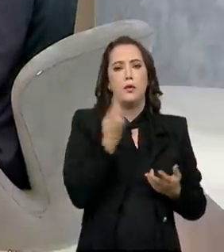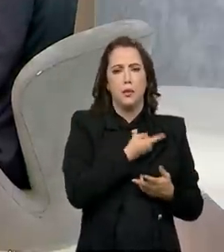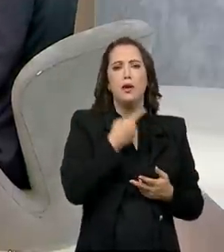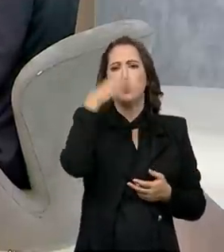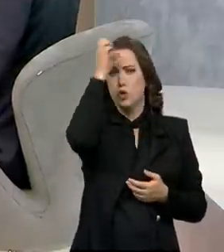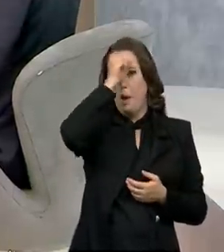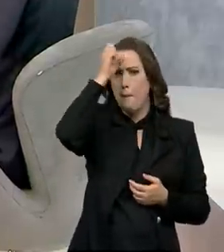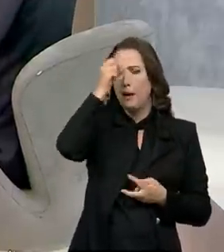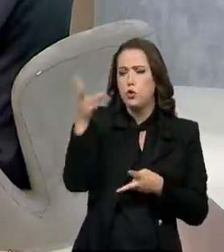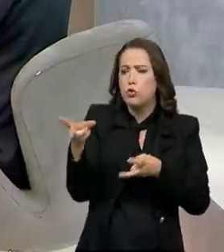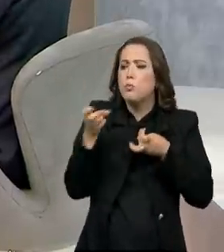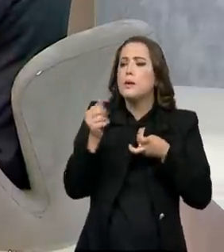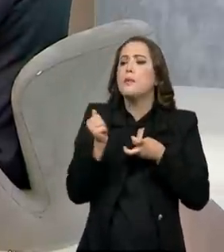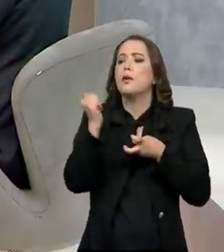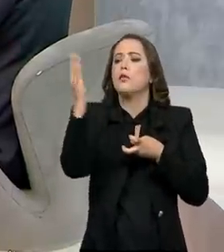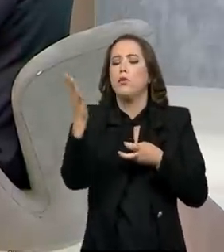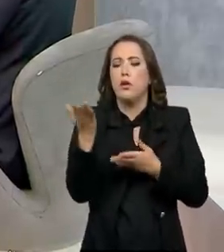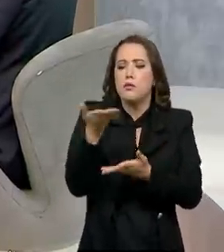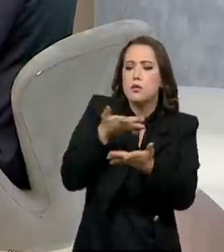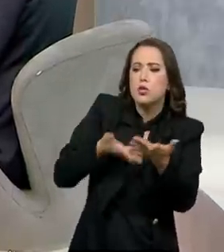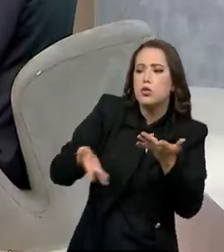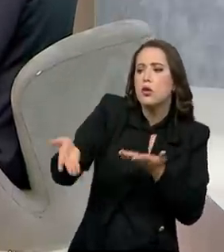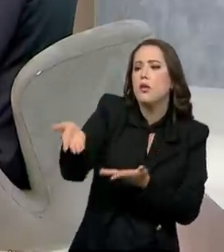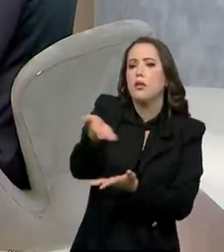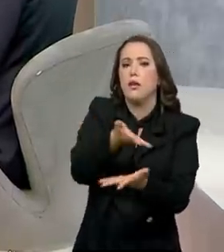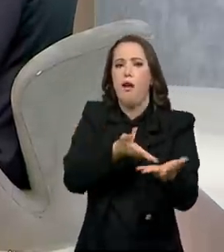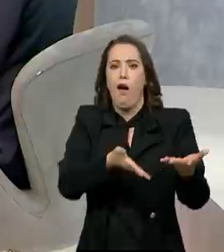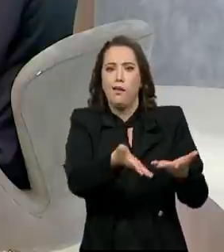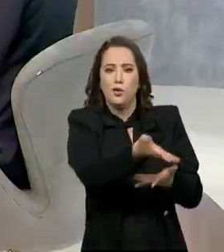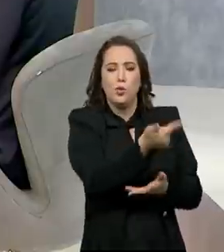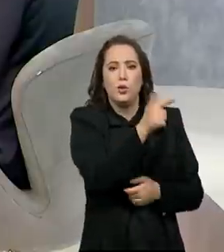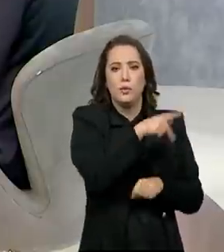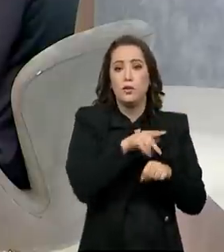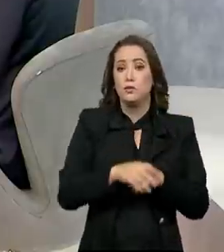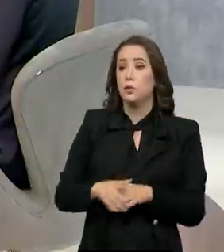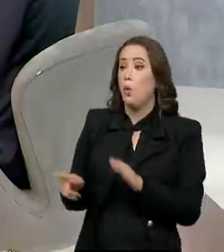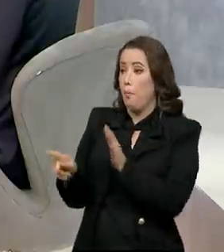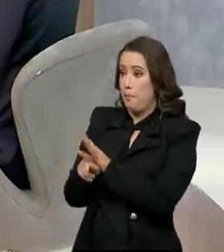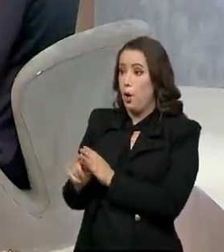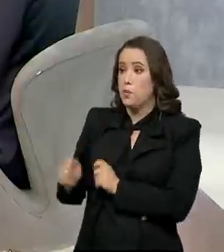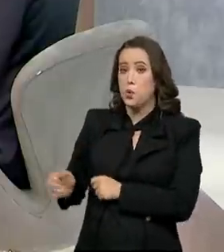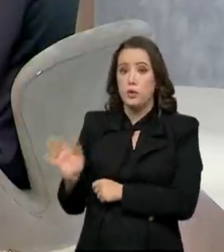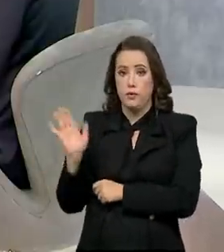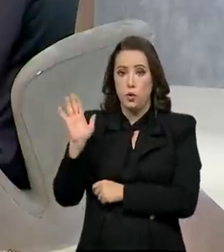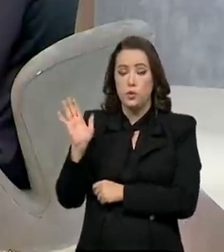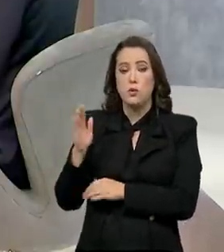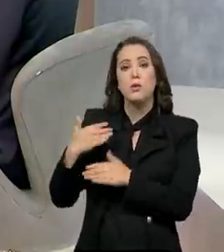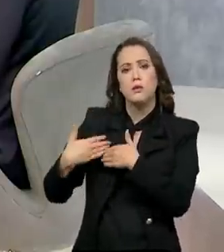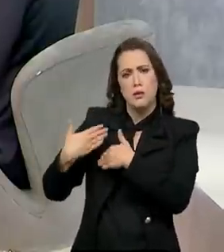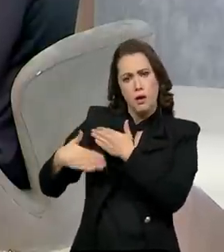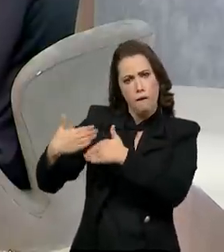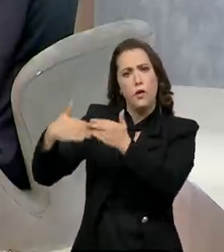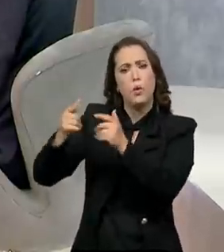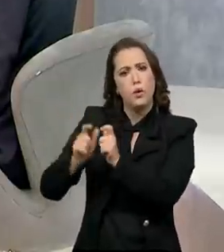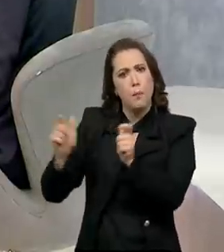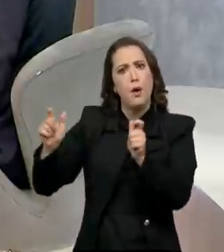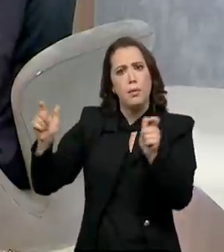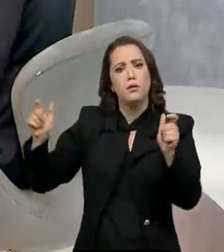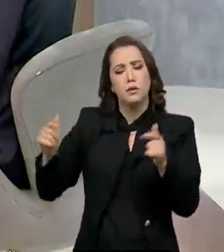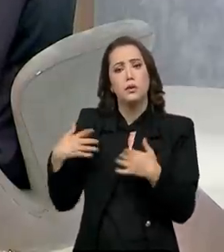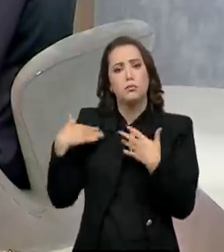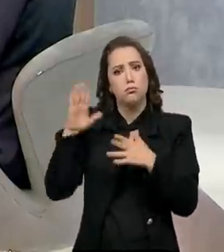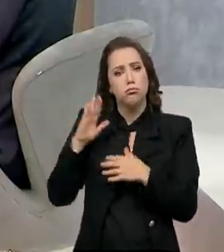muito com isso. Cada vez que a gente interage com o país... A própria modelagem das concessões está evoluindo cada vez mais. Com certeza,